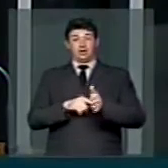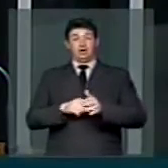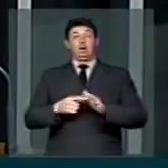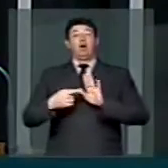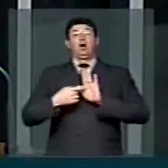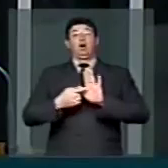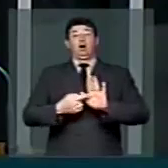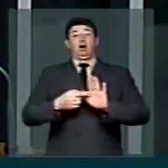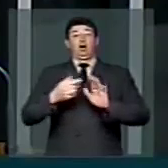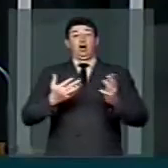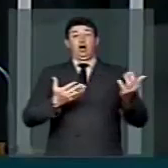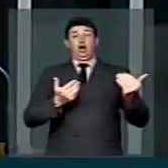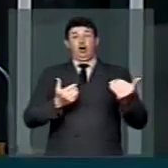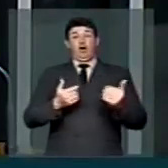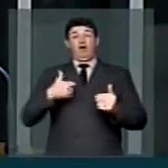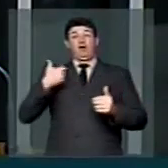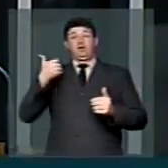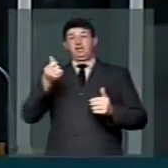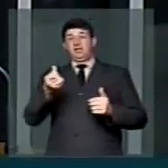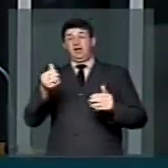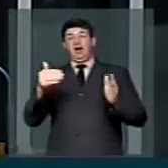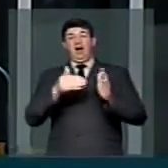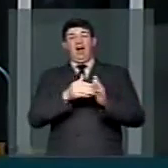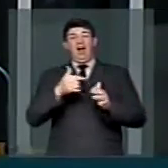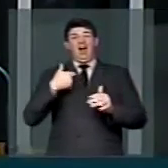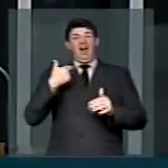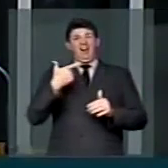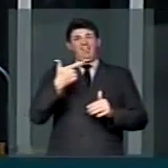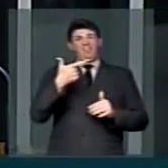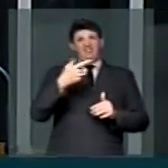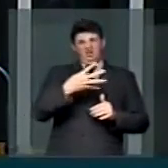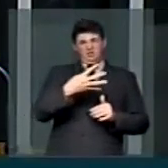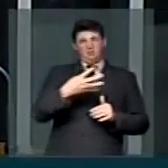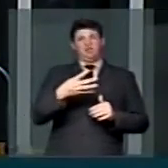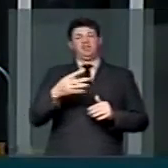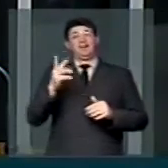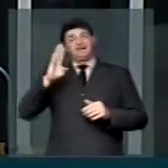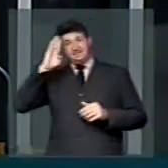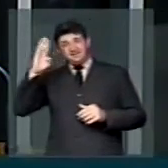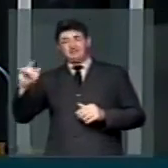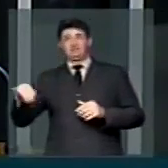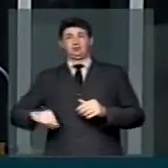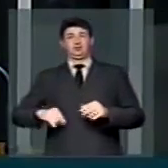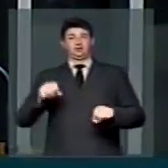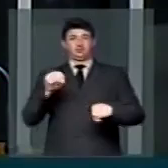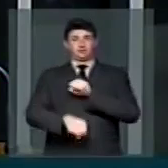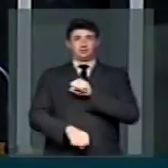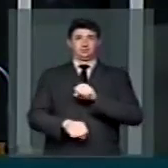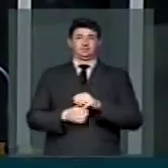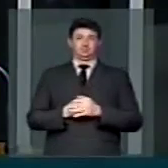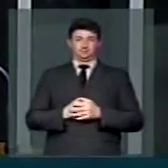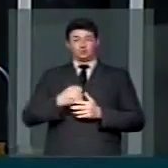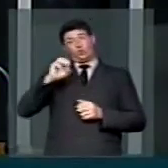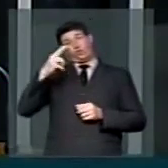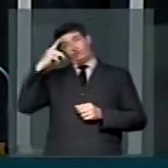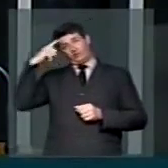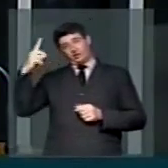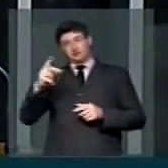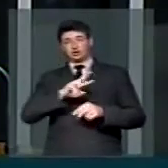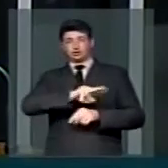que jovens de 16 a 24 anos foram as maiores vítimas dos crimes.